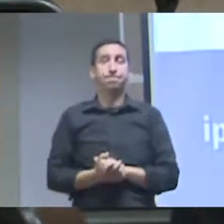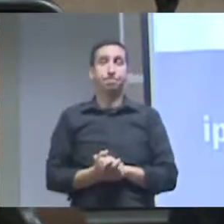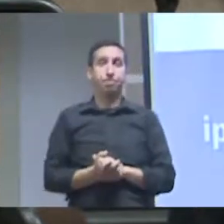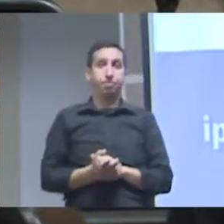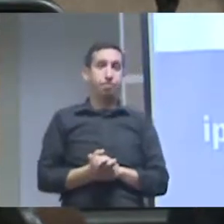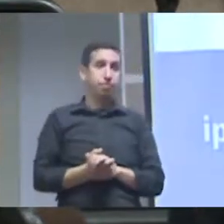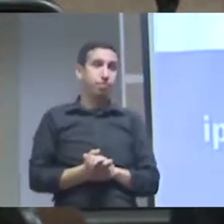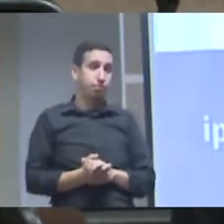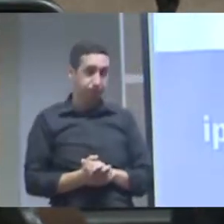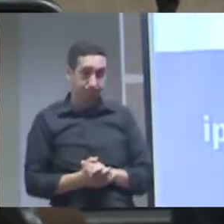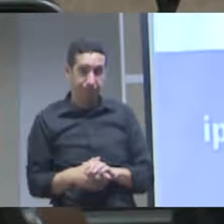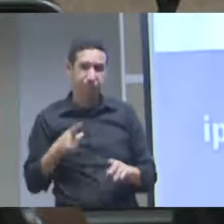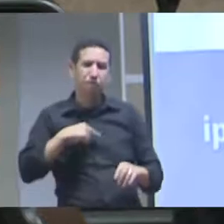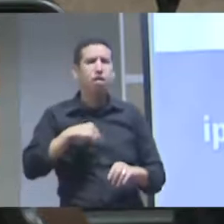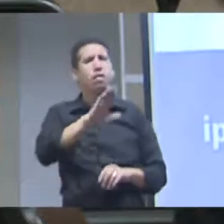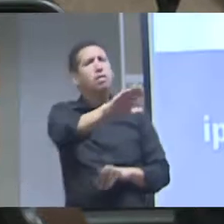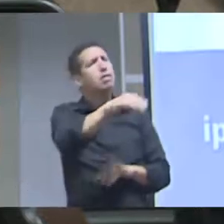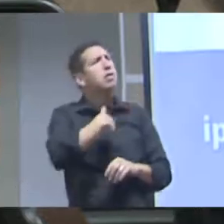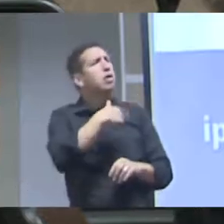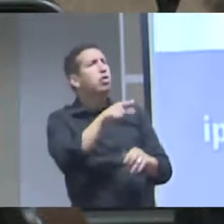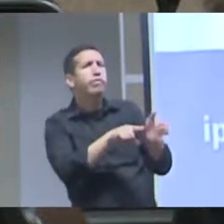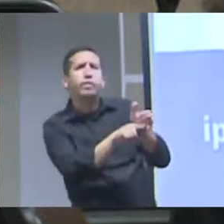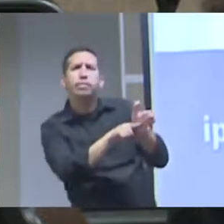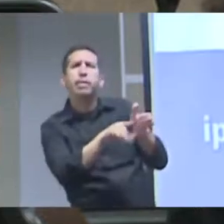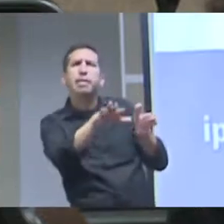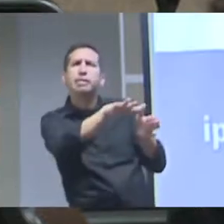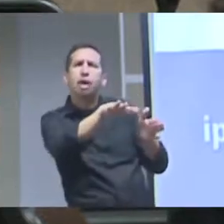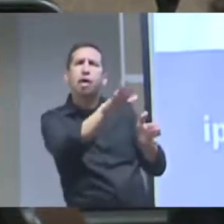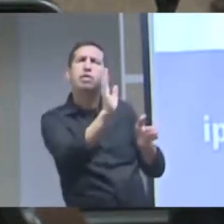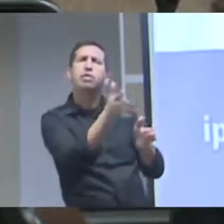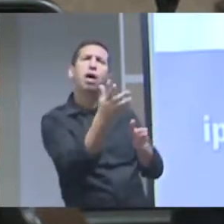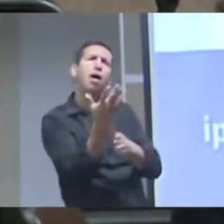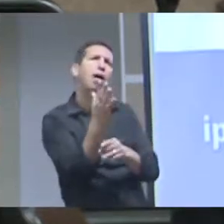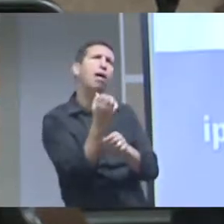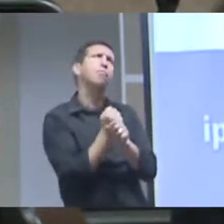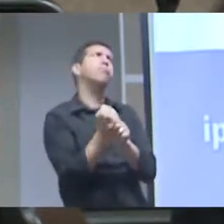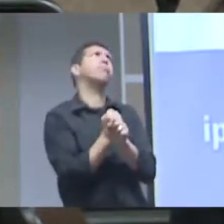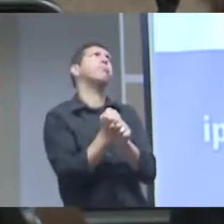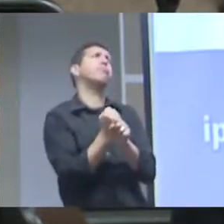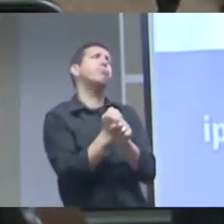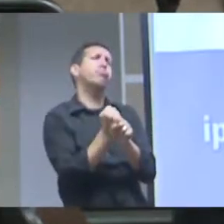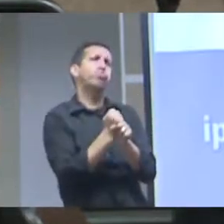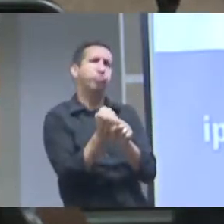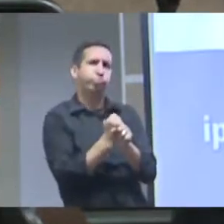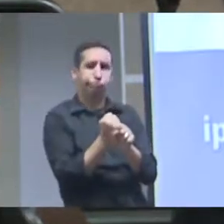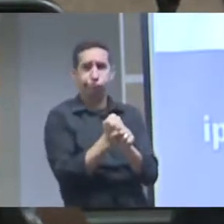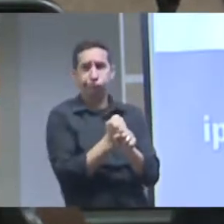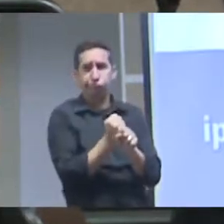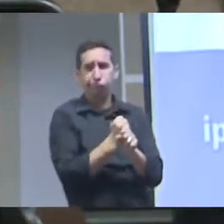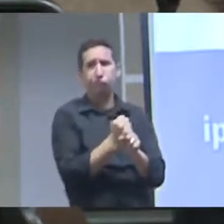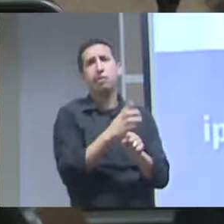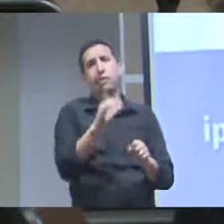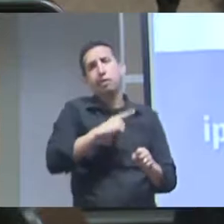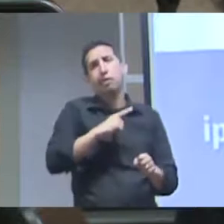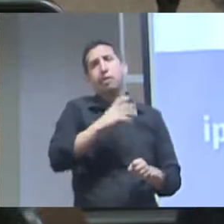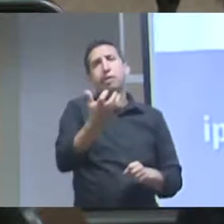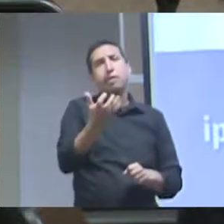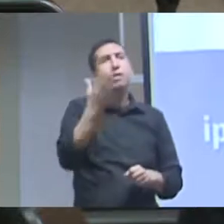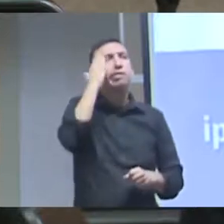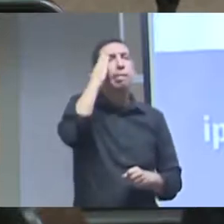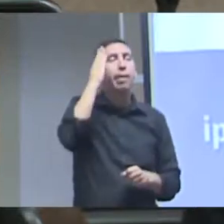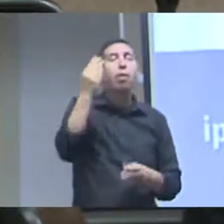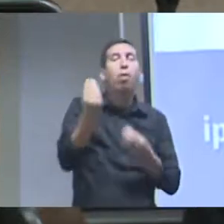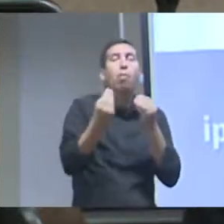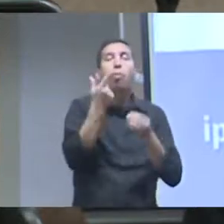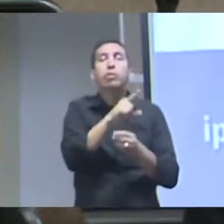e assim aí eu tive uma pesquisadora que falou comigo Cristiane eu estou fazendo pesquisa nessa área há décadas e tal a gente tem umas bases vem todo mundo em cima